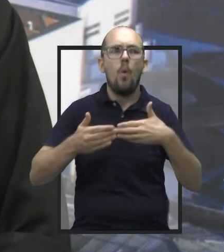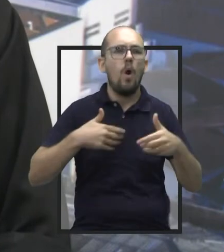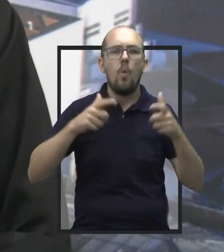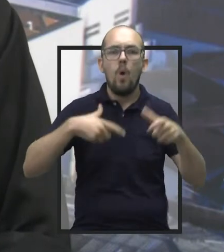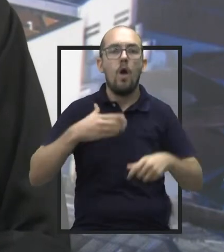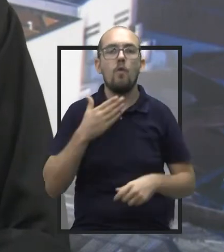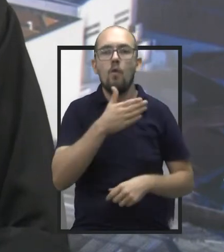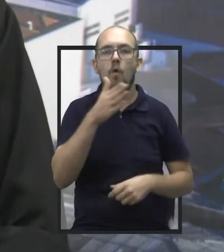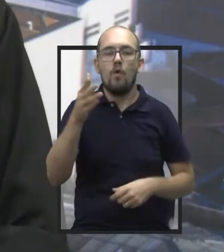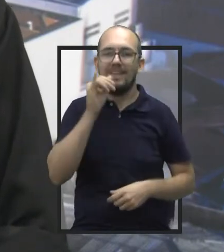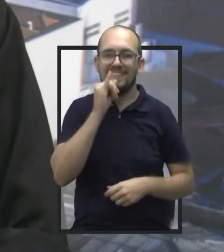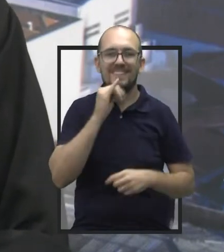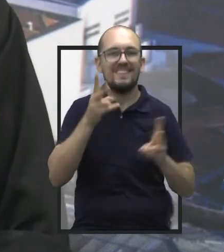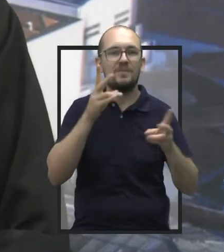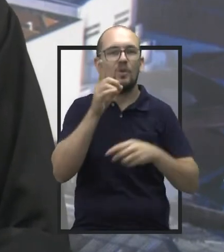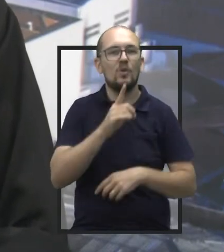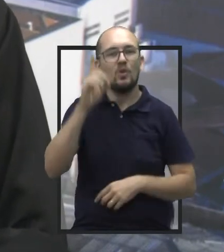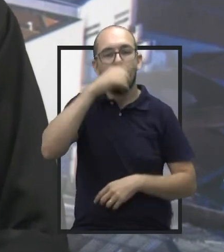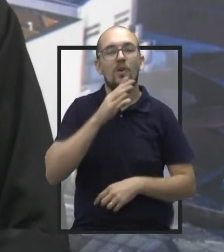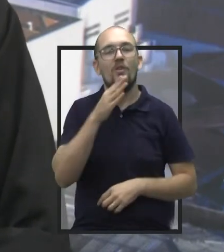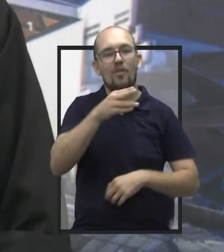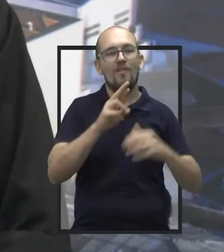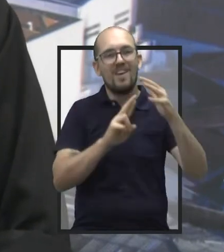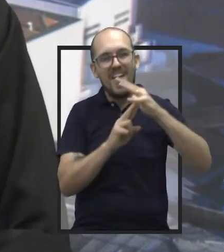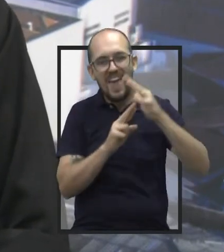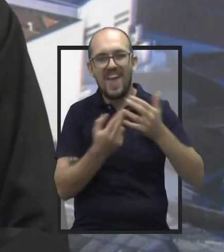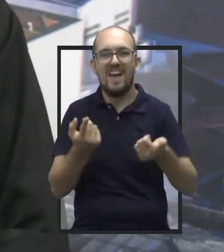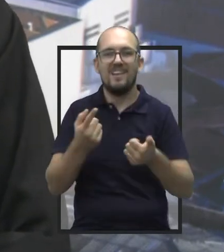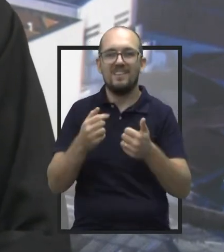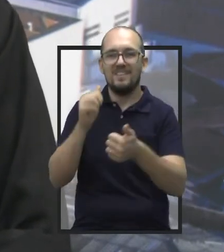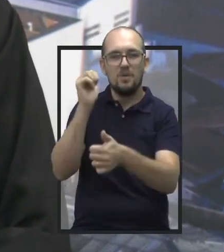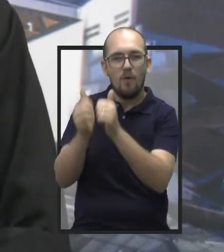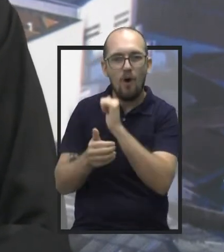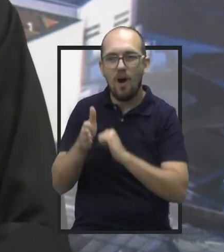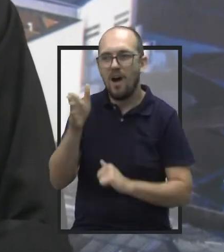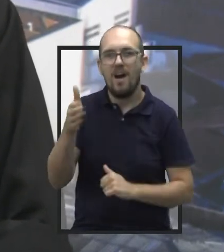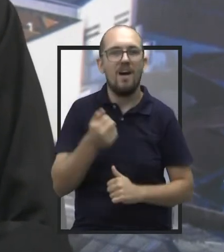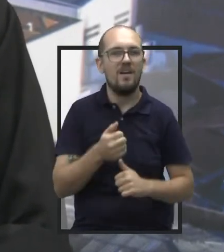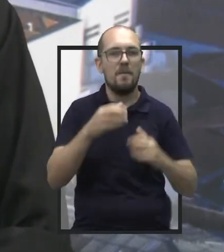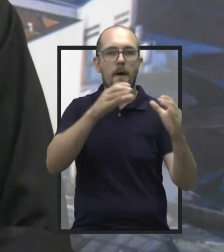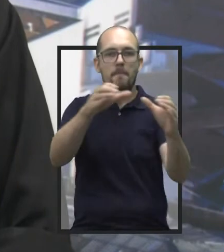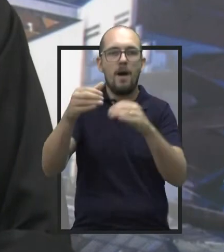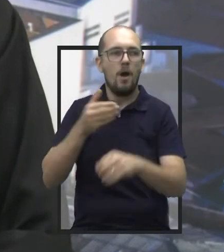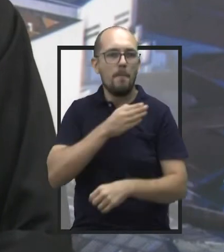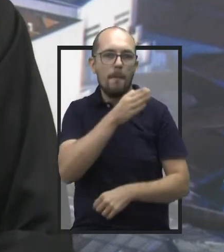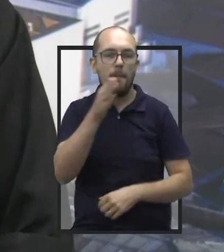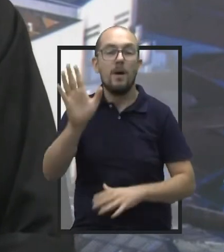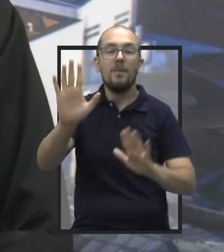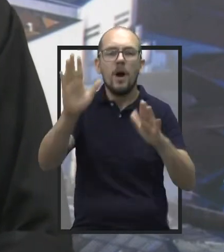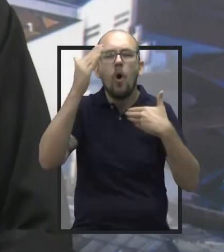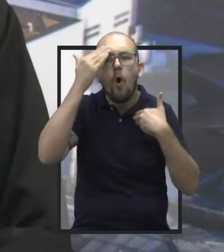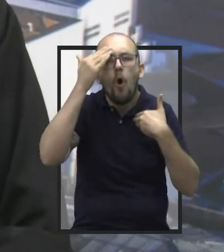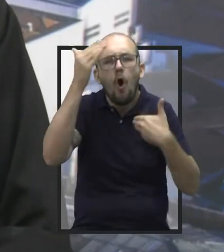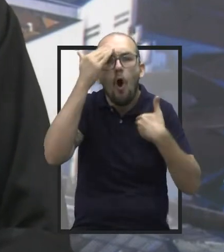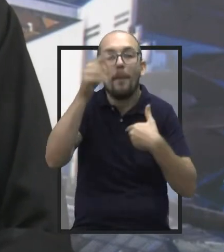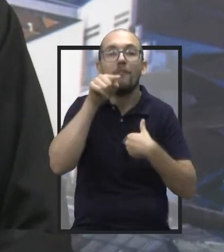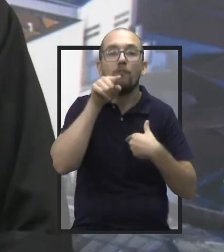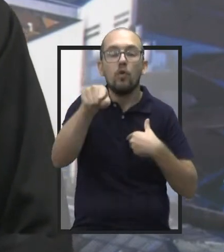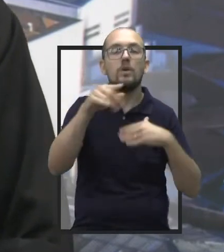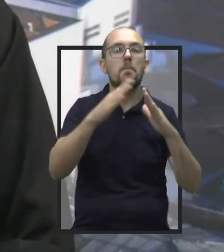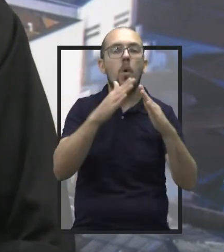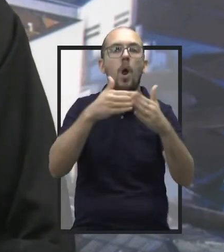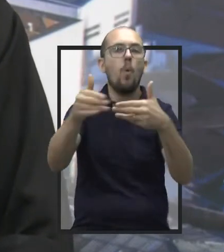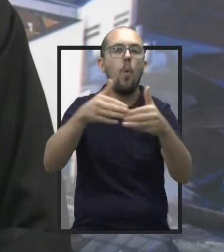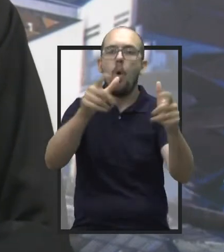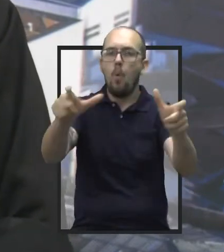domingo de manhã eu estou sempre no varejão, nas praças esportivas, nos bairros, nas vilas, tá? Obrigado, você que mora nos quatro cantos. Obrigado,